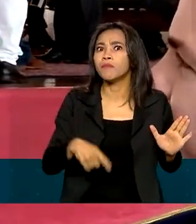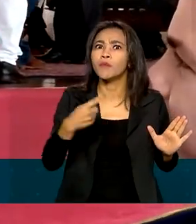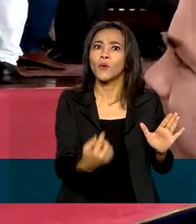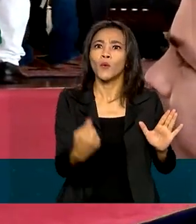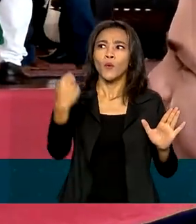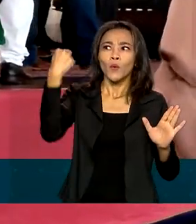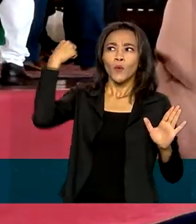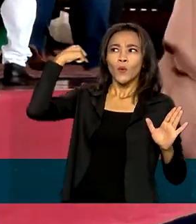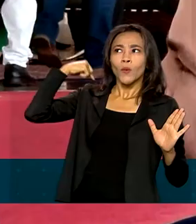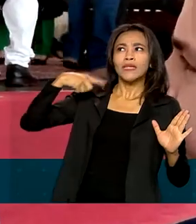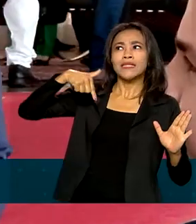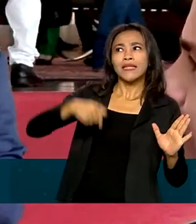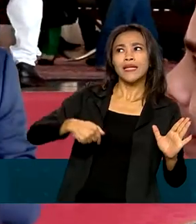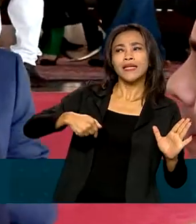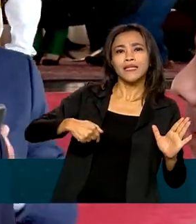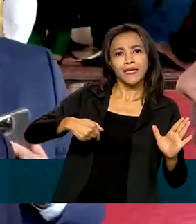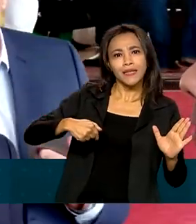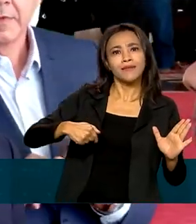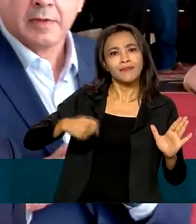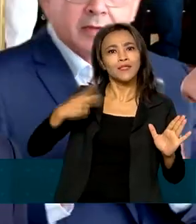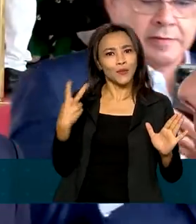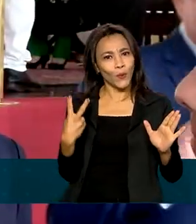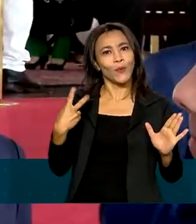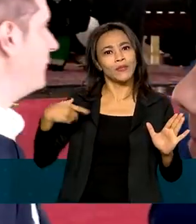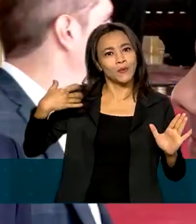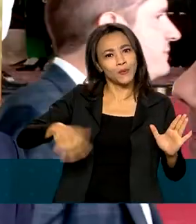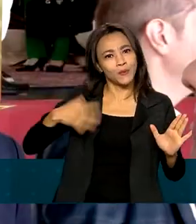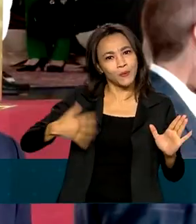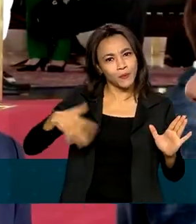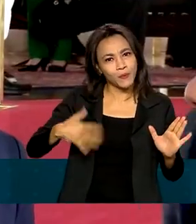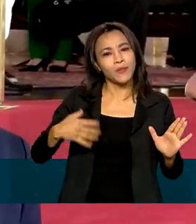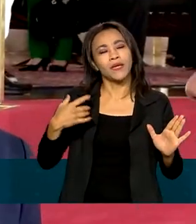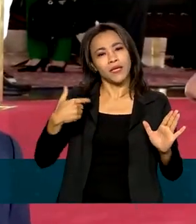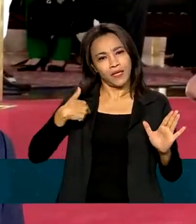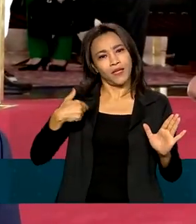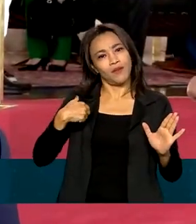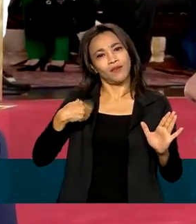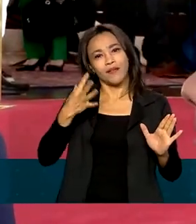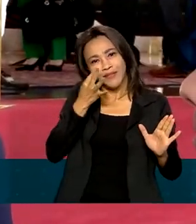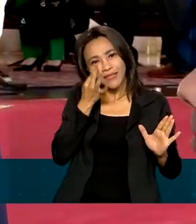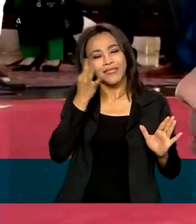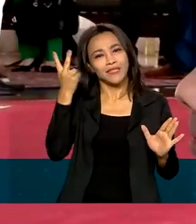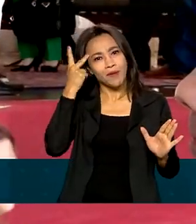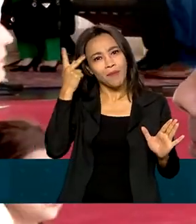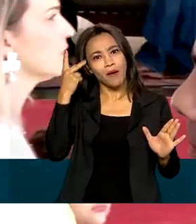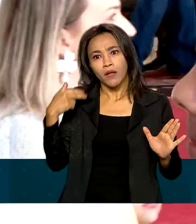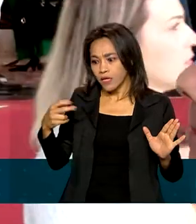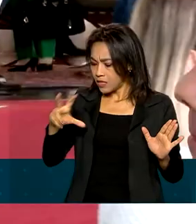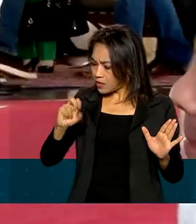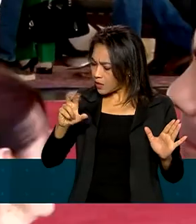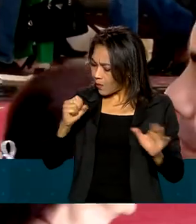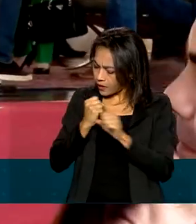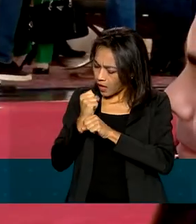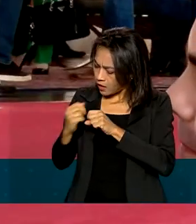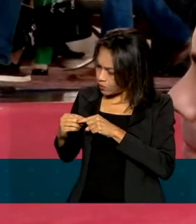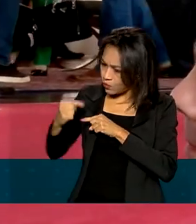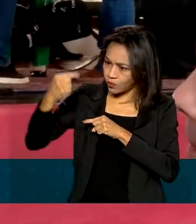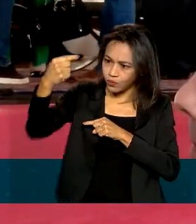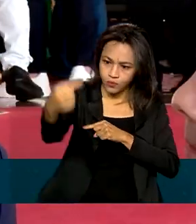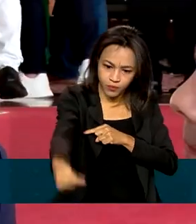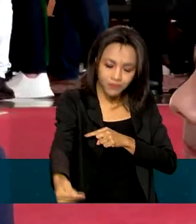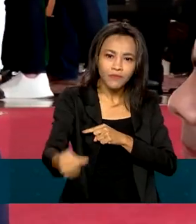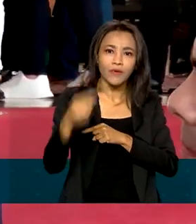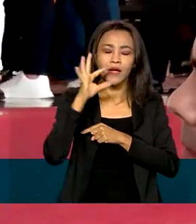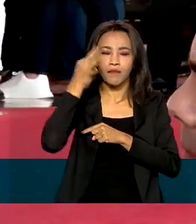em 72, eu lá na Longíqua, é o Dourado Paulista. E 50 anos passaram muito rápido.